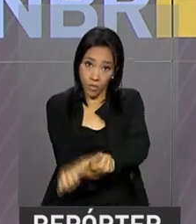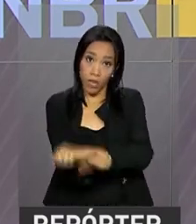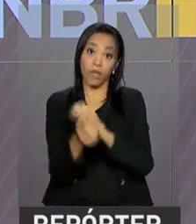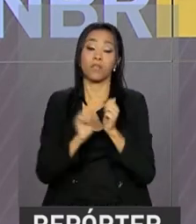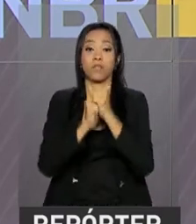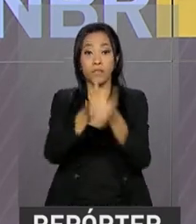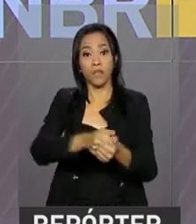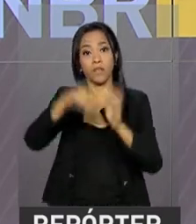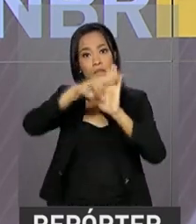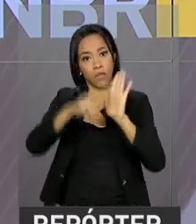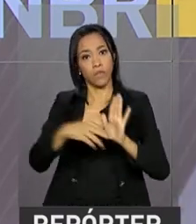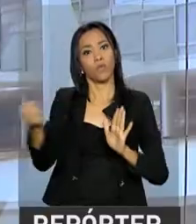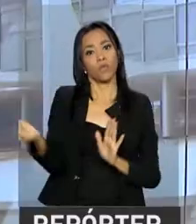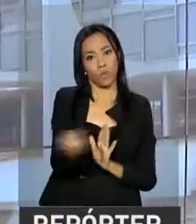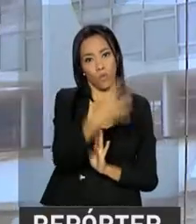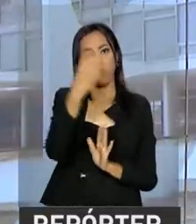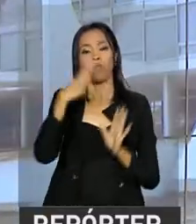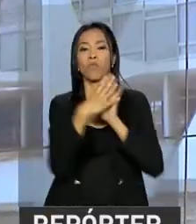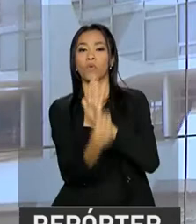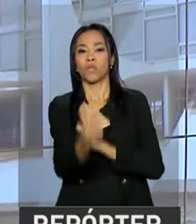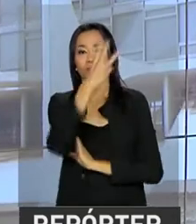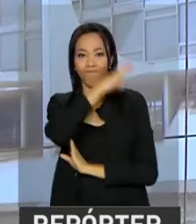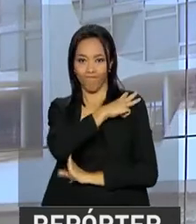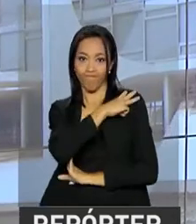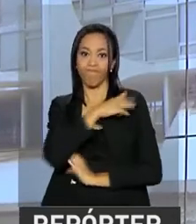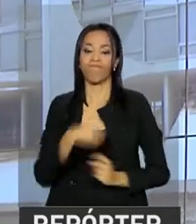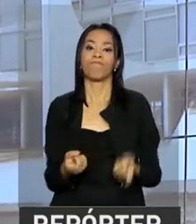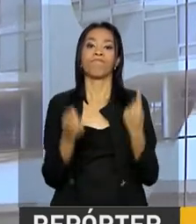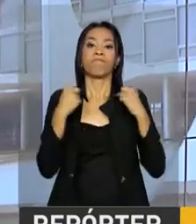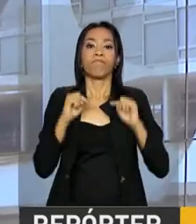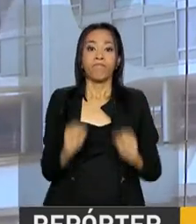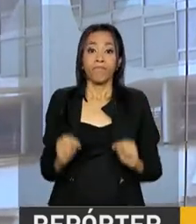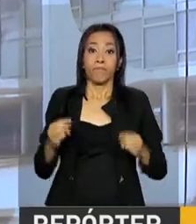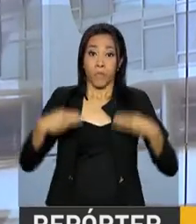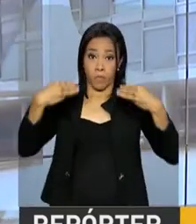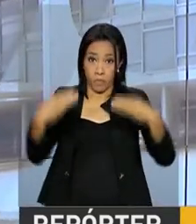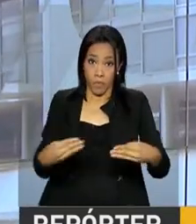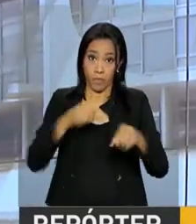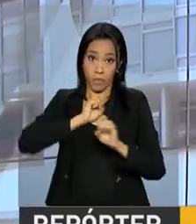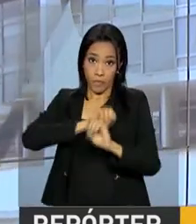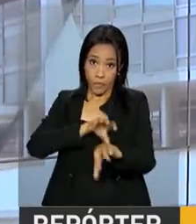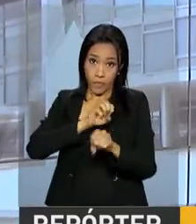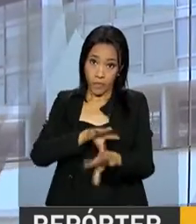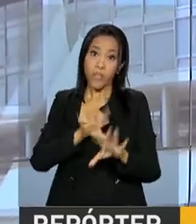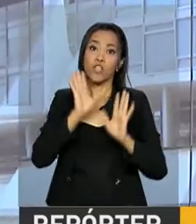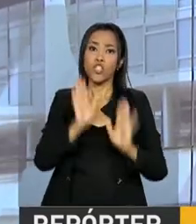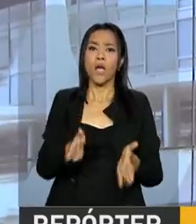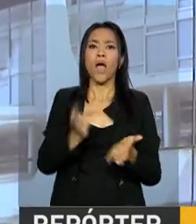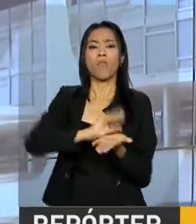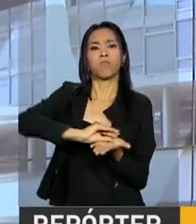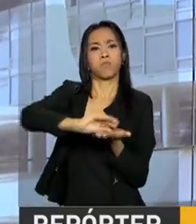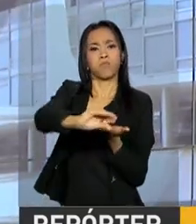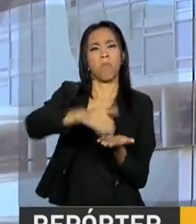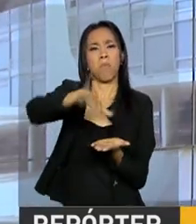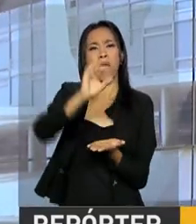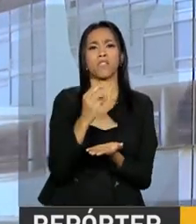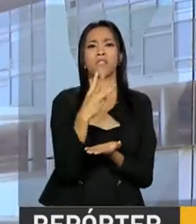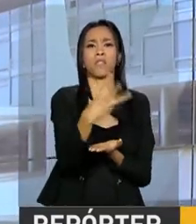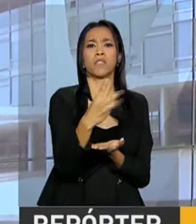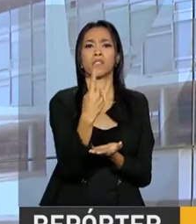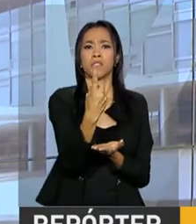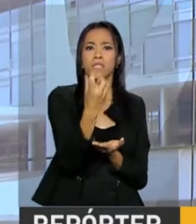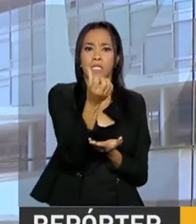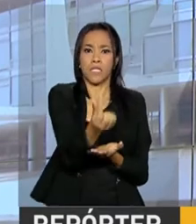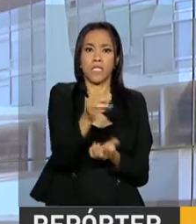diretrizes do novo ensino médio. E o Ministério da Educação liberou mais de 316 milhões de reais